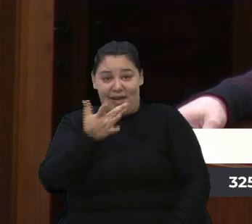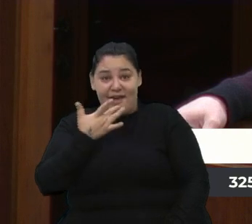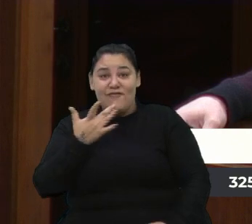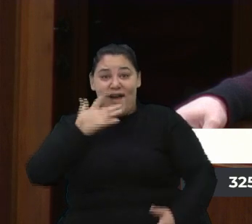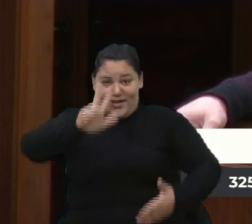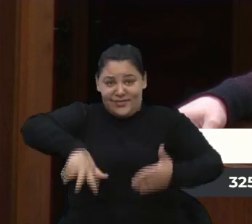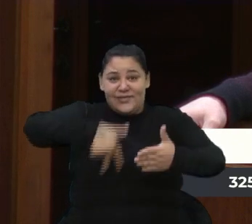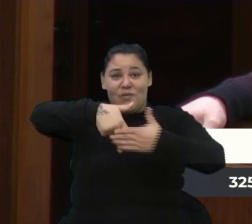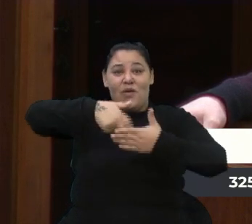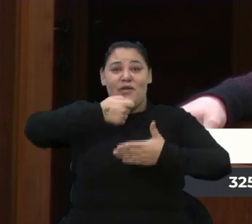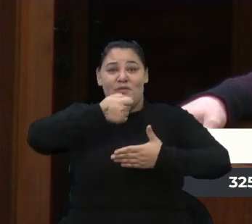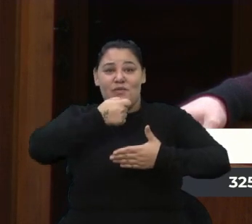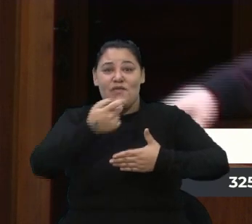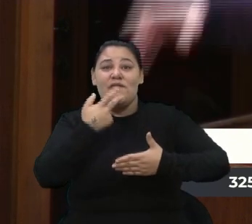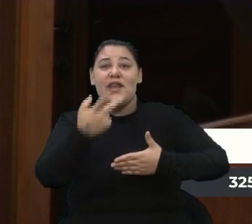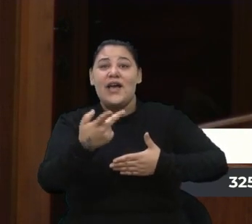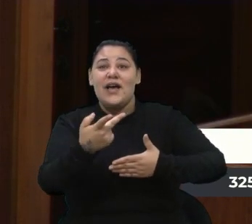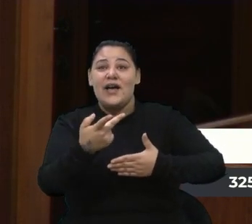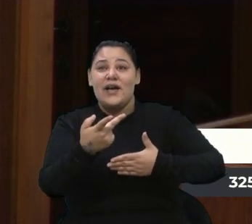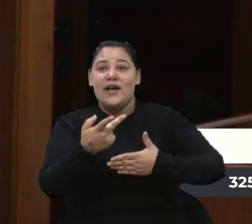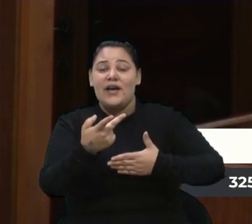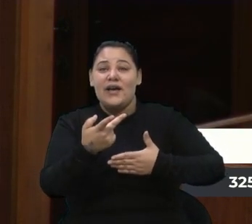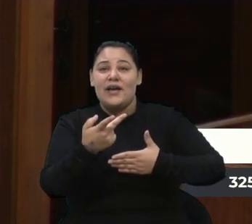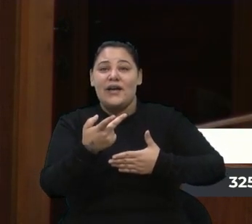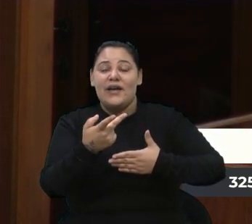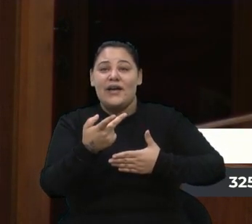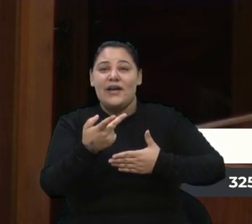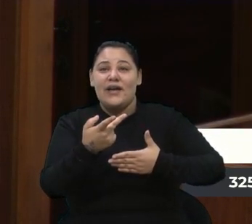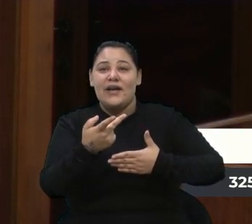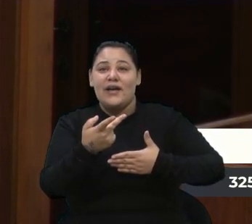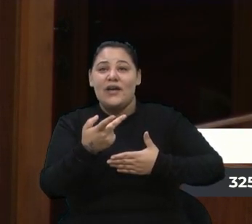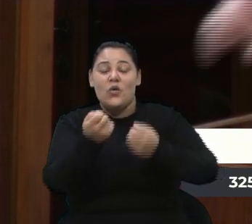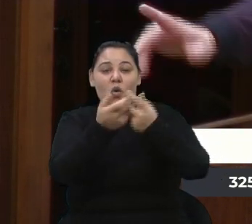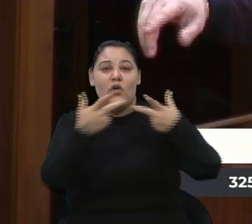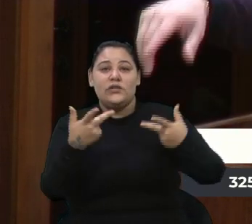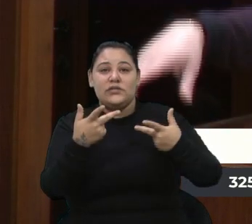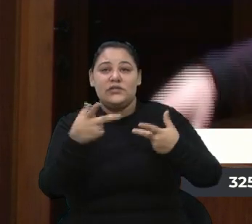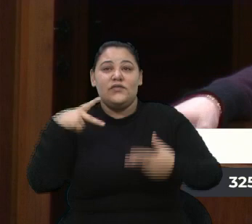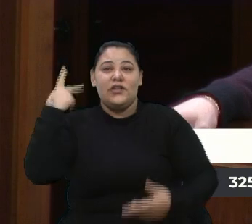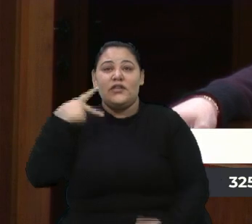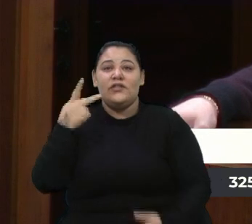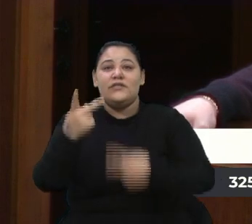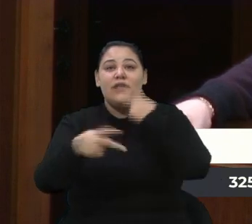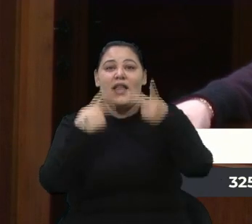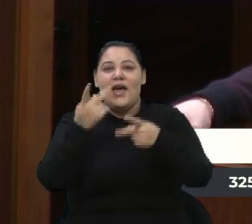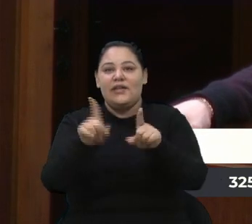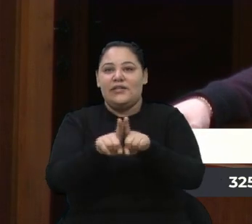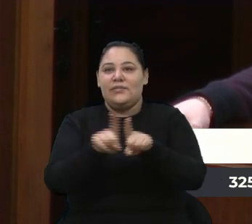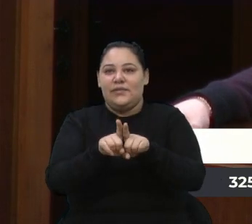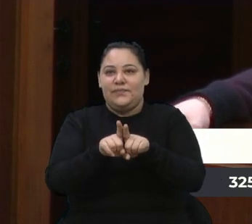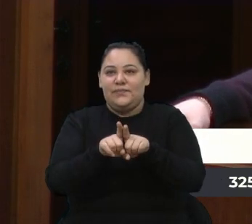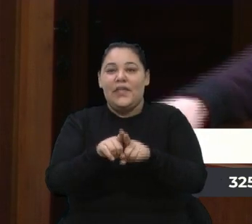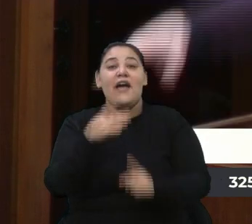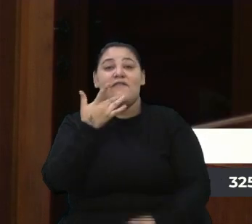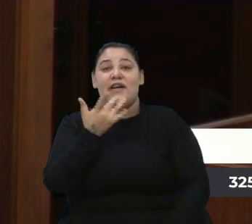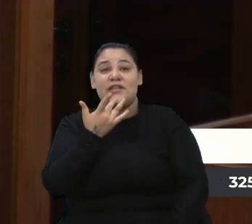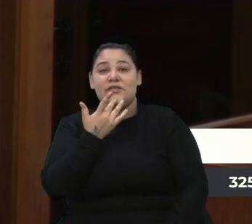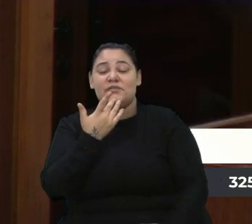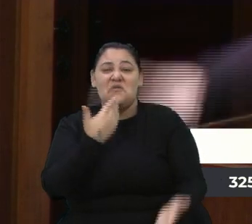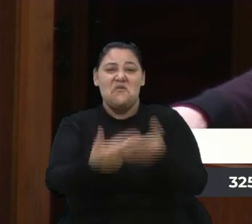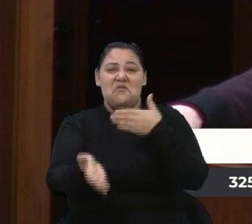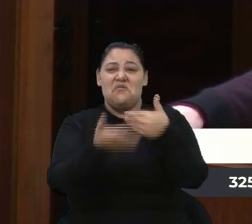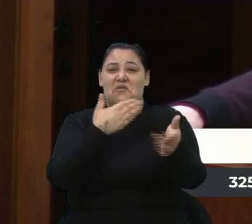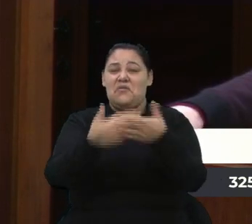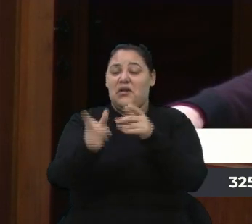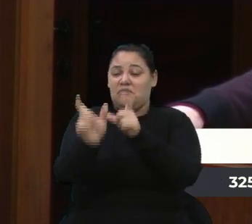colocar palavras na boca de vereadores. É muito fácil. É barbada. Qualquer um fala, né?